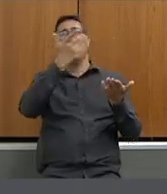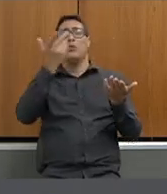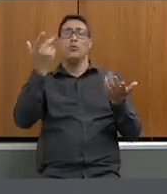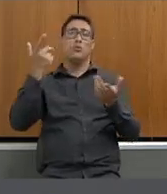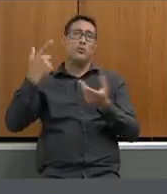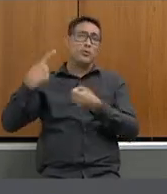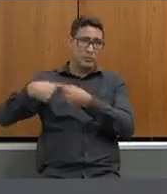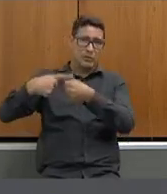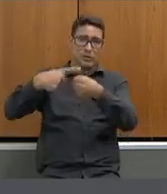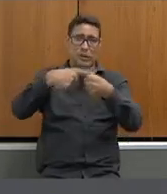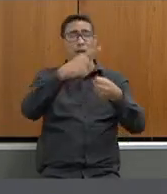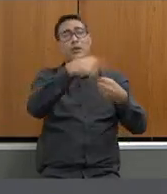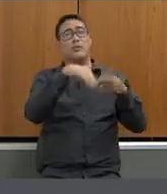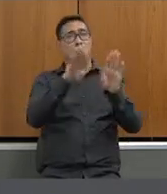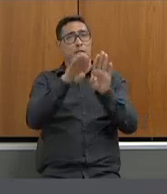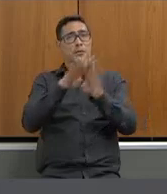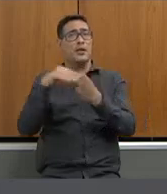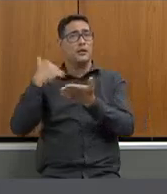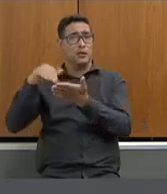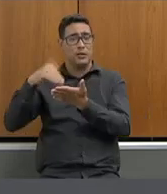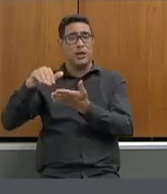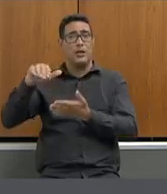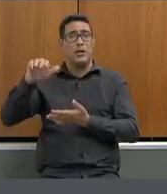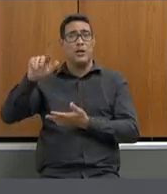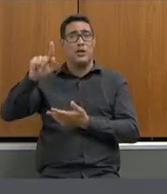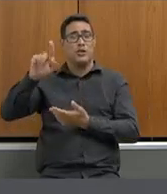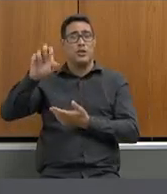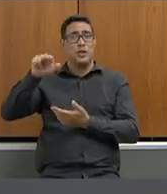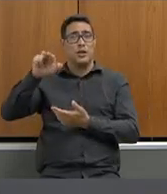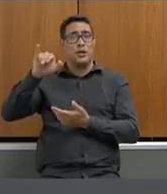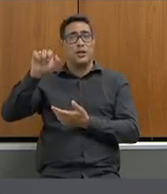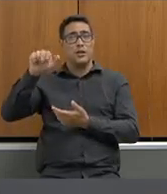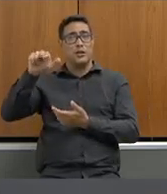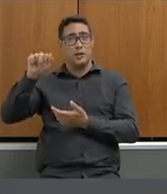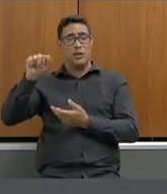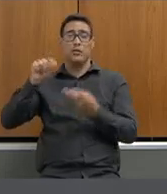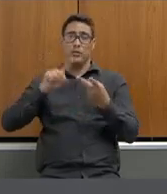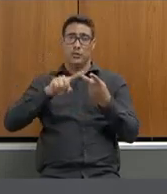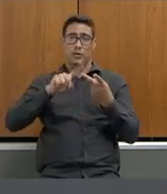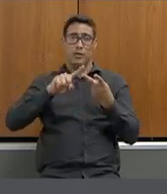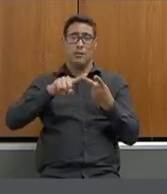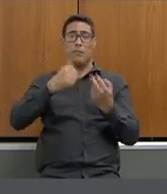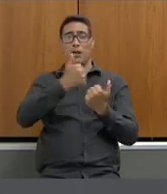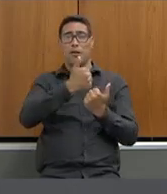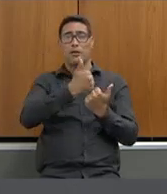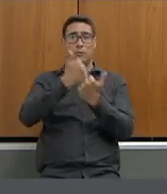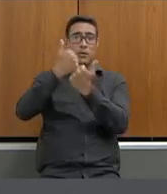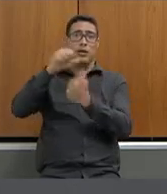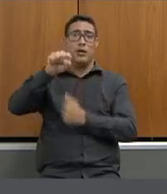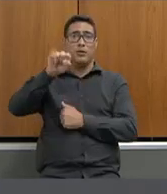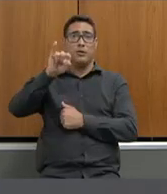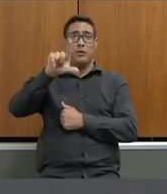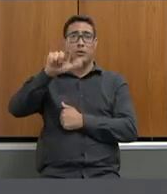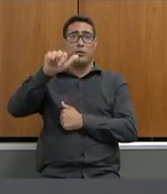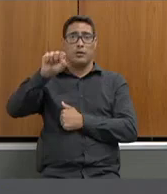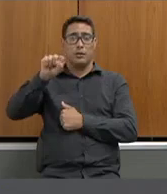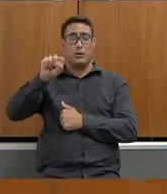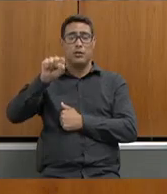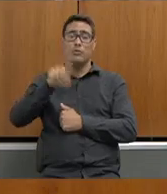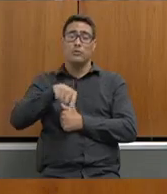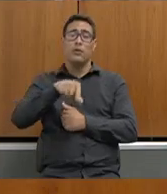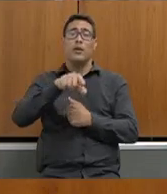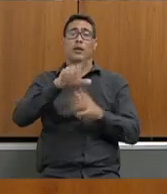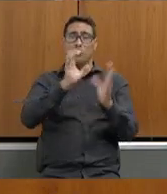conduzidas pela secretária Geniana e pelo subsecretário Silas com a ajuda da Undime e da AMM